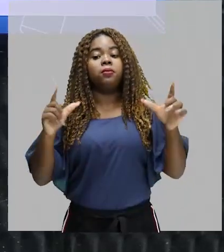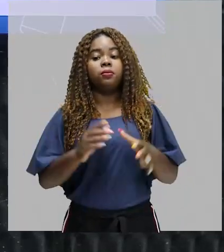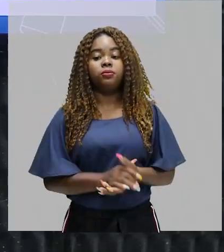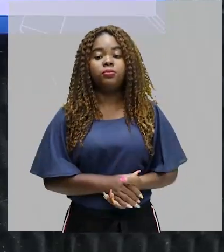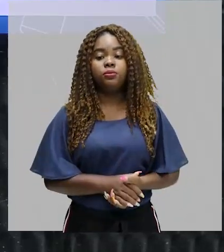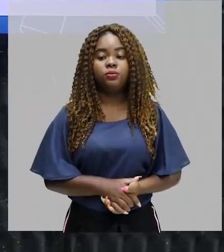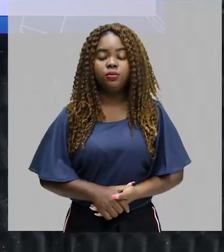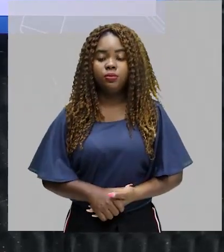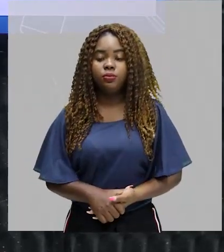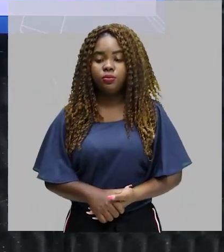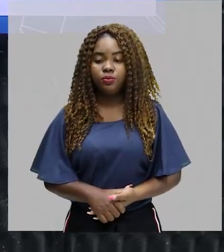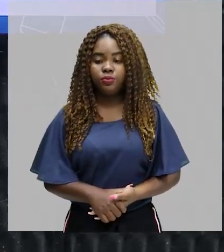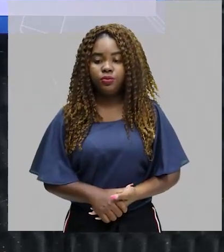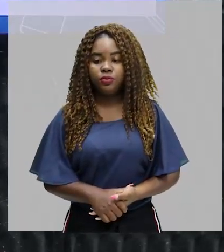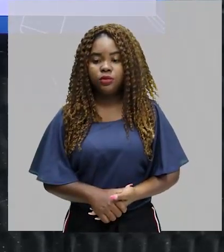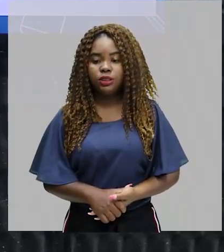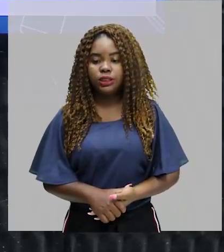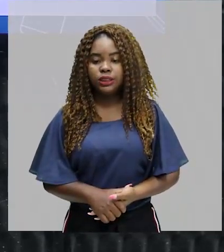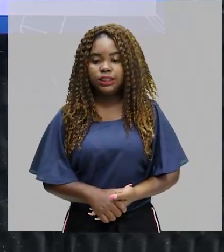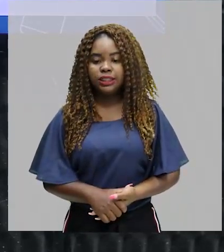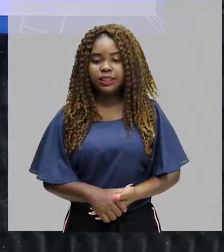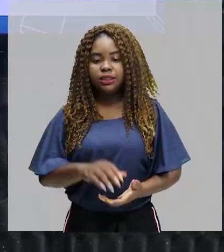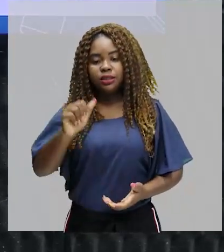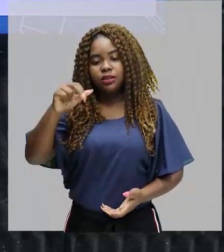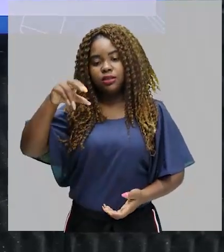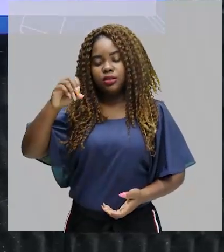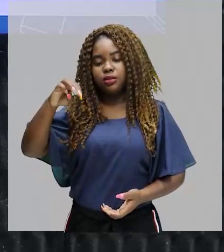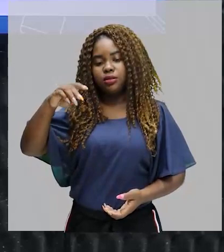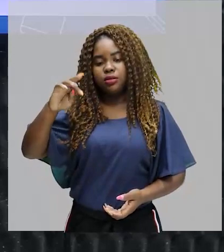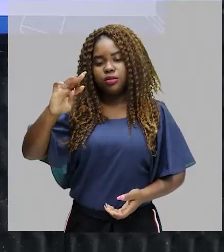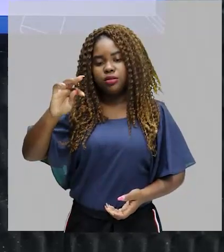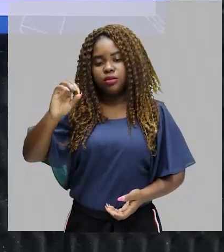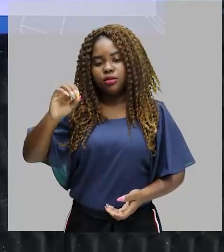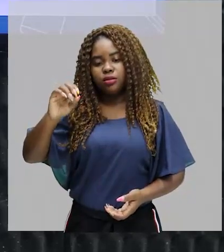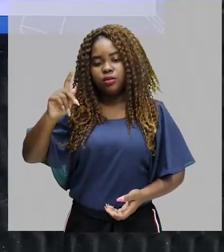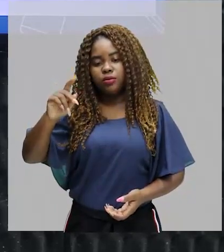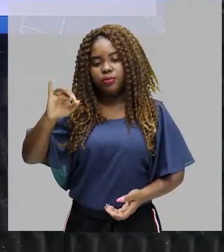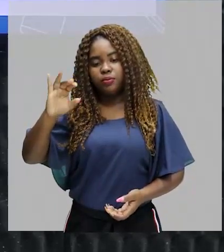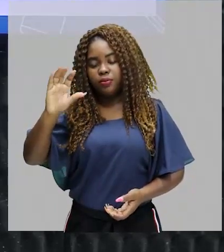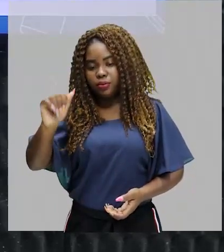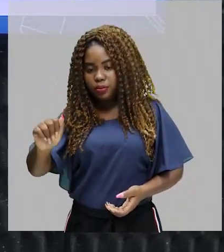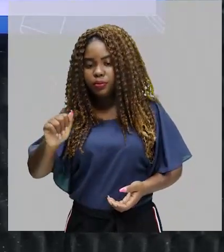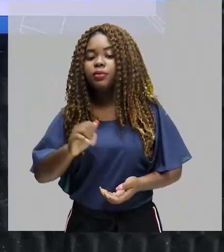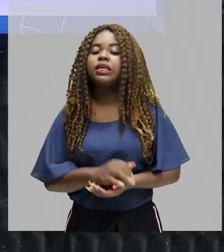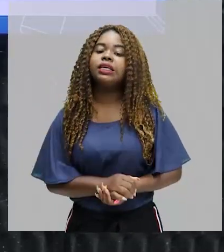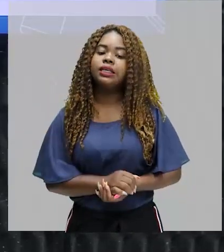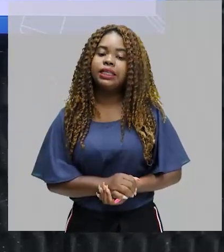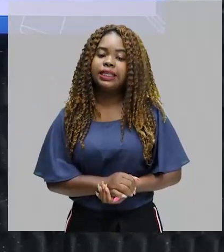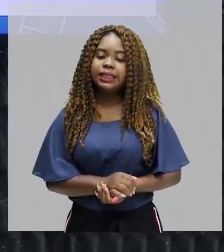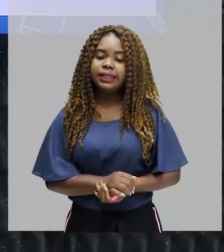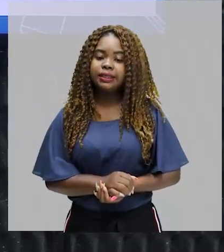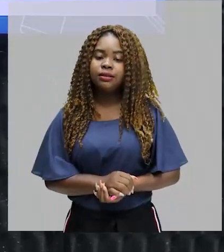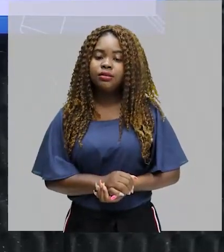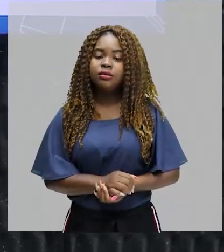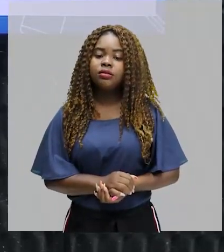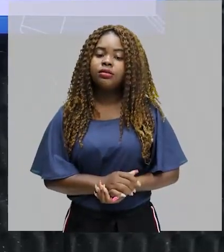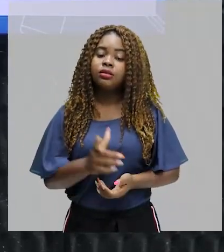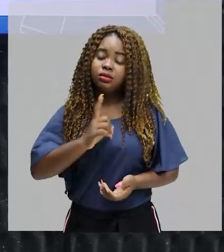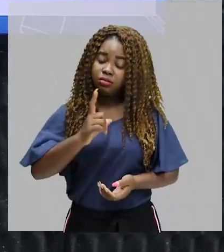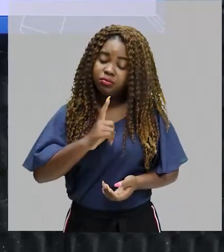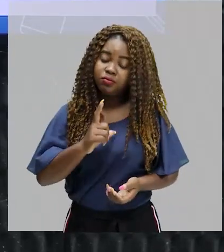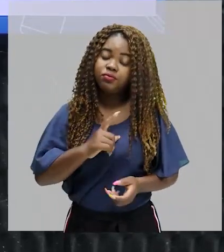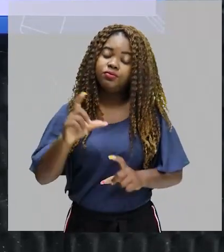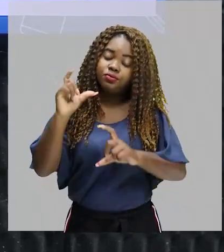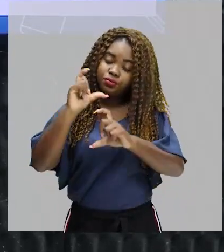mais a atenção. As onomatopeias, que é uma figura de linguagem, um recurso que aparece muito nas histórias em